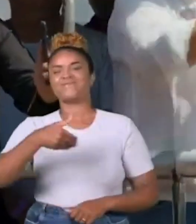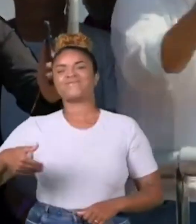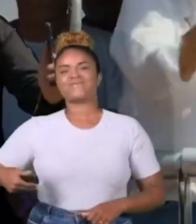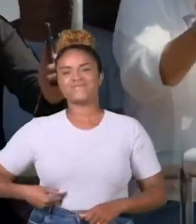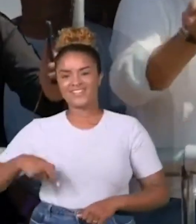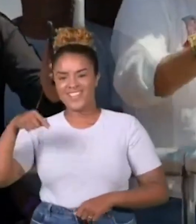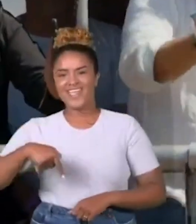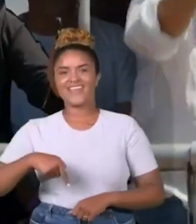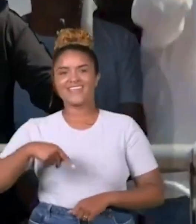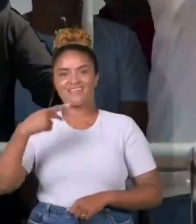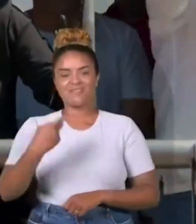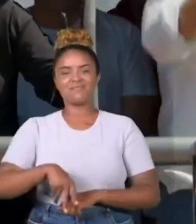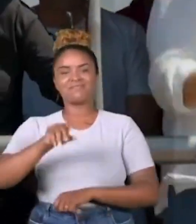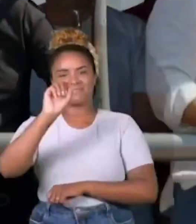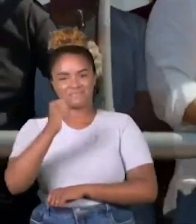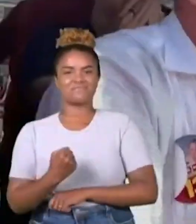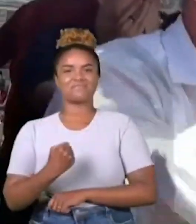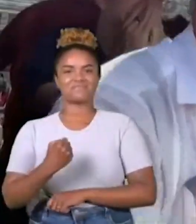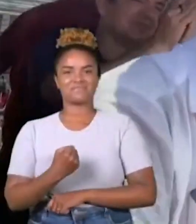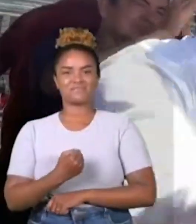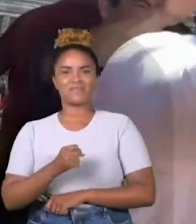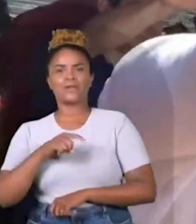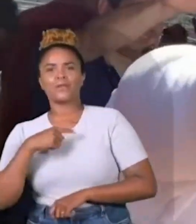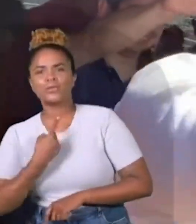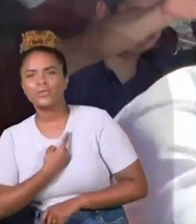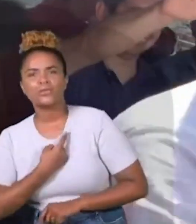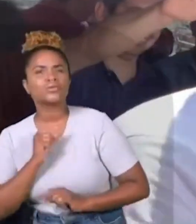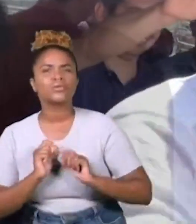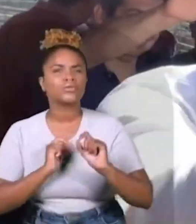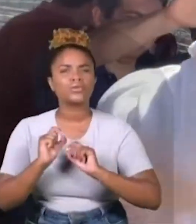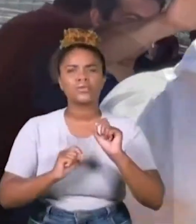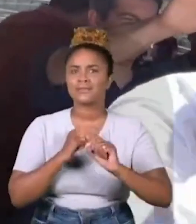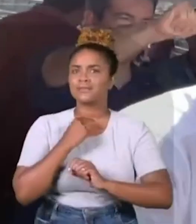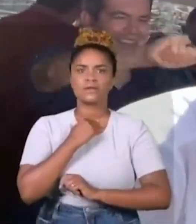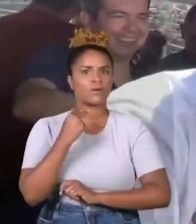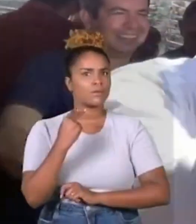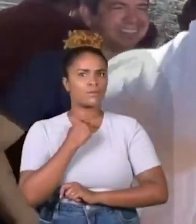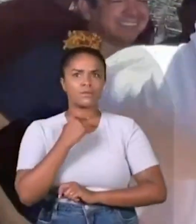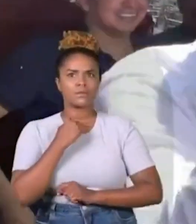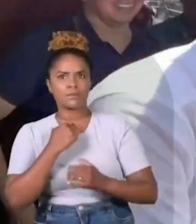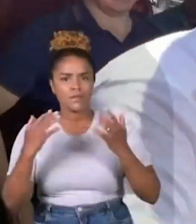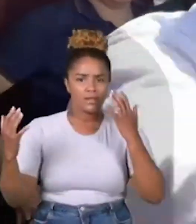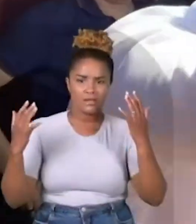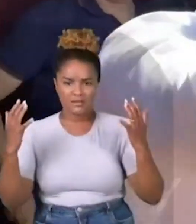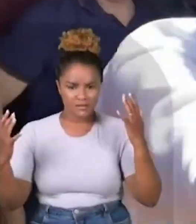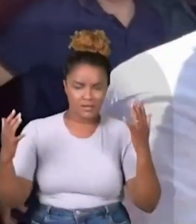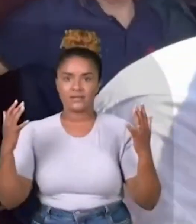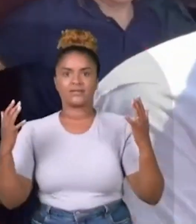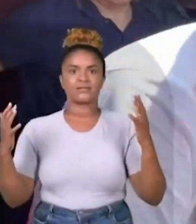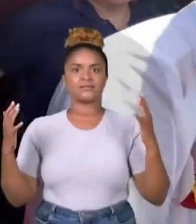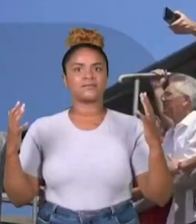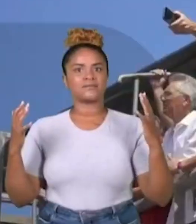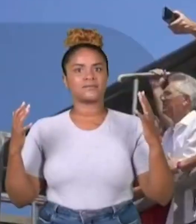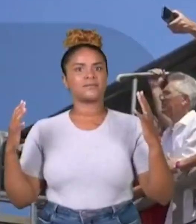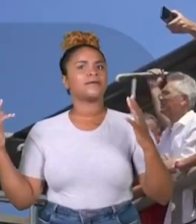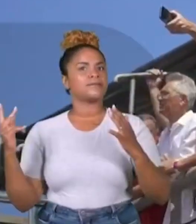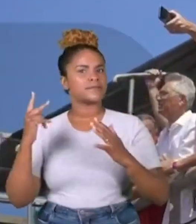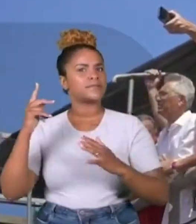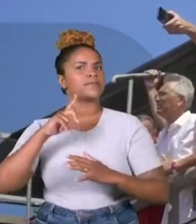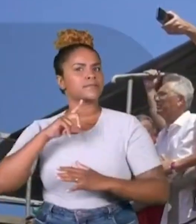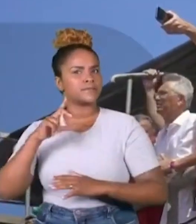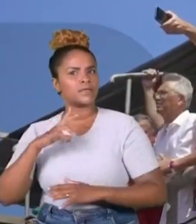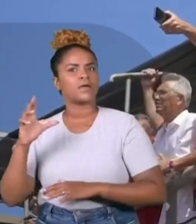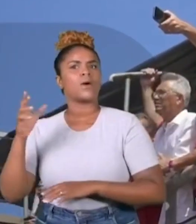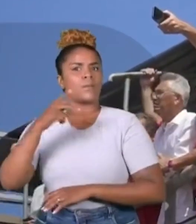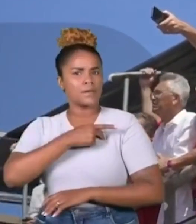governador do Estado do Sergipe. Nós não podemos perder o bonde da história de ter